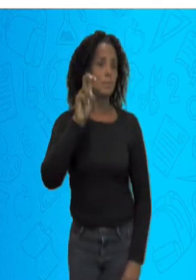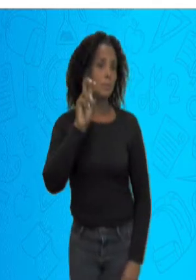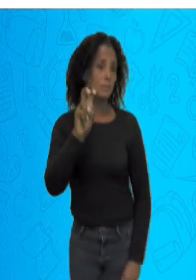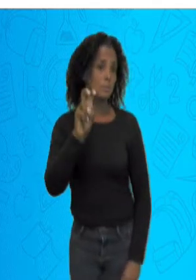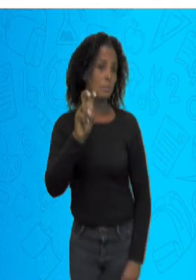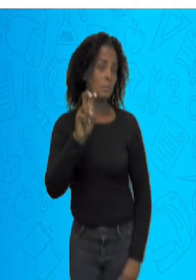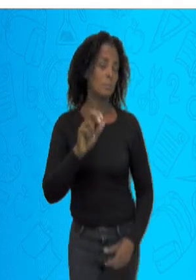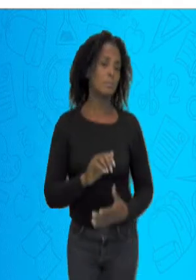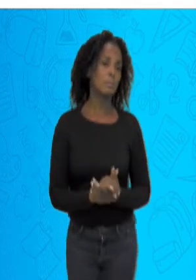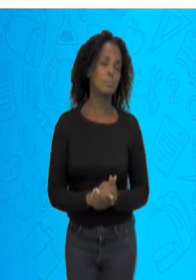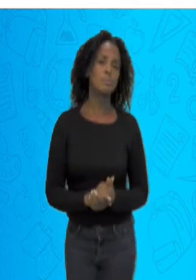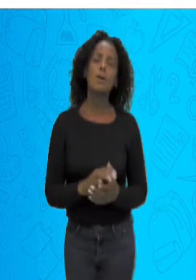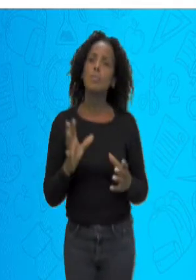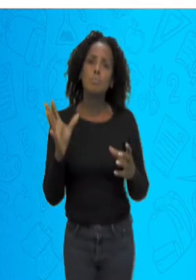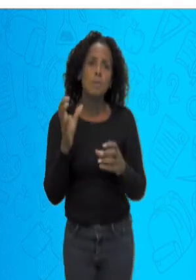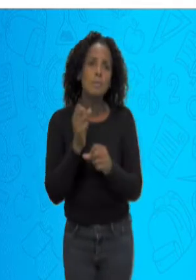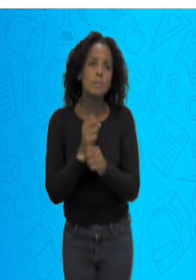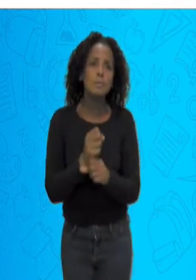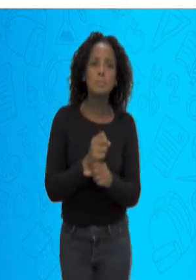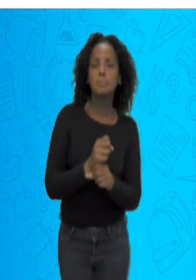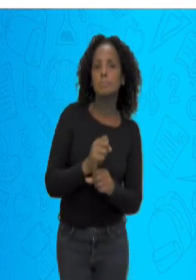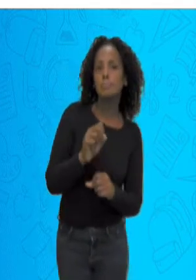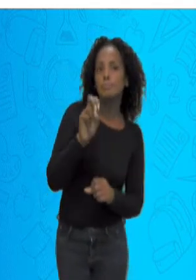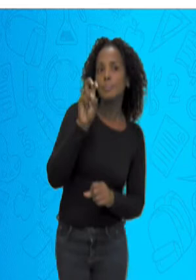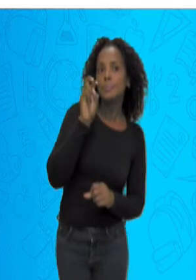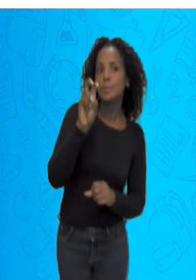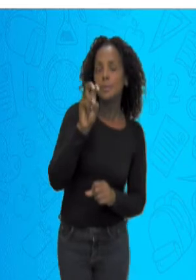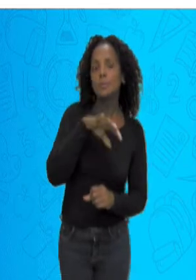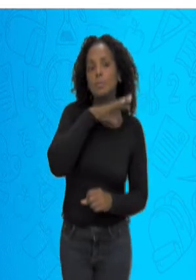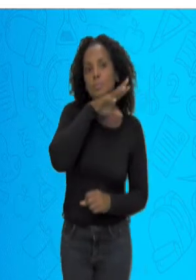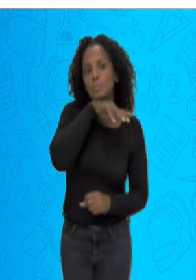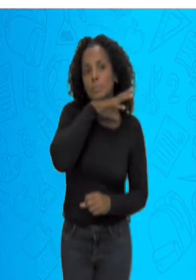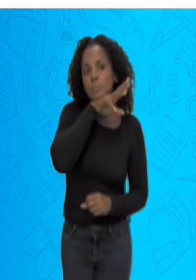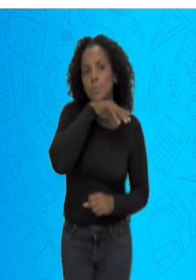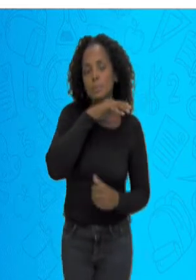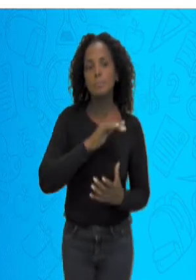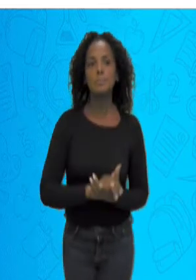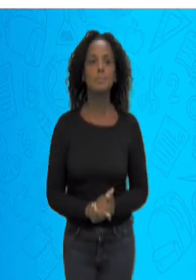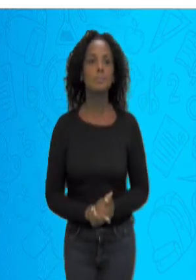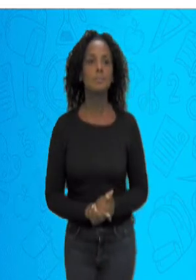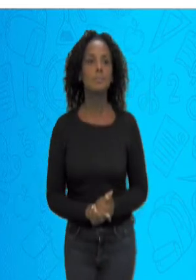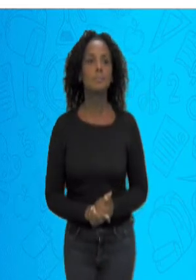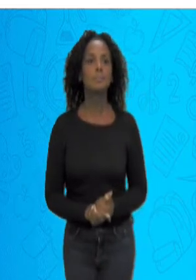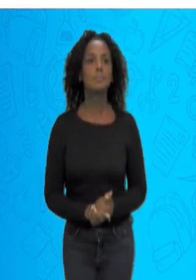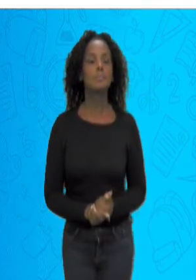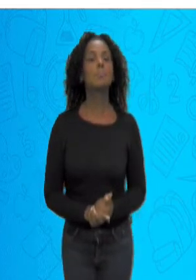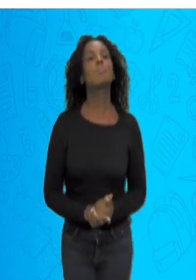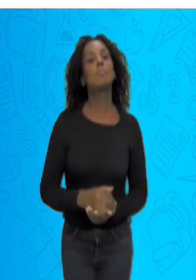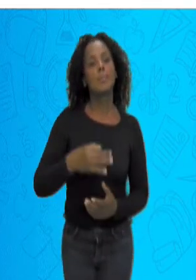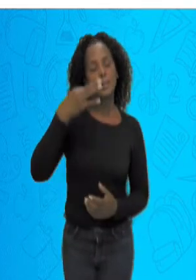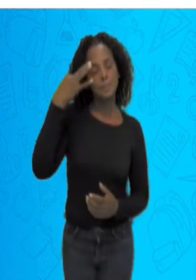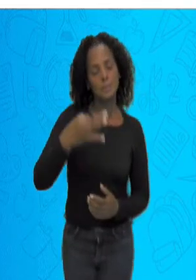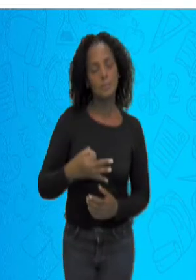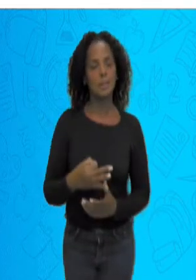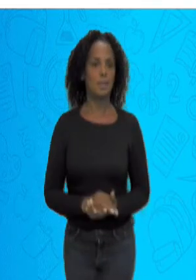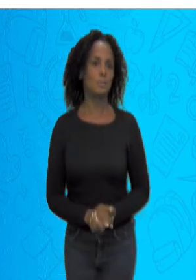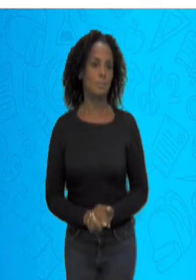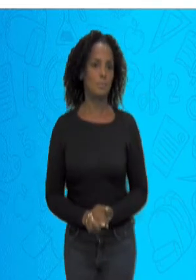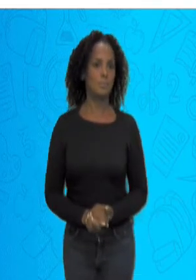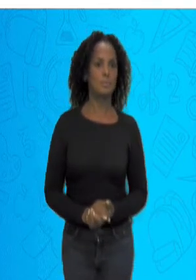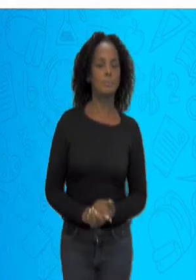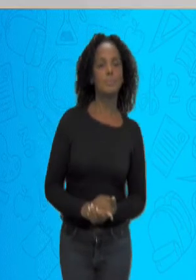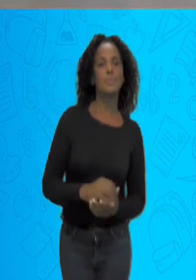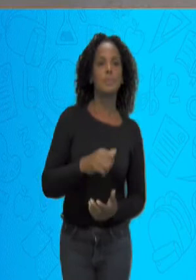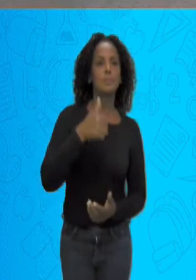Quatro, cinco. Então, deu um total de cinco animais. Vamos ver se é isso mesmo? Cinco animais, tá vendo? Ó.